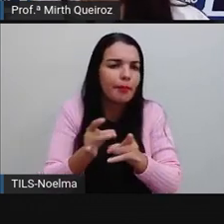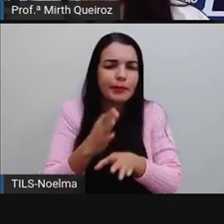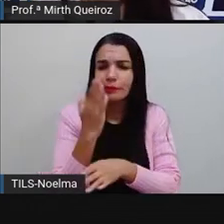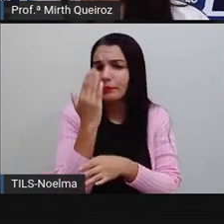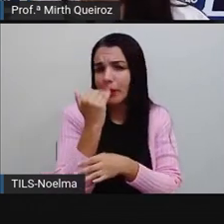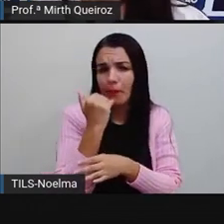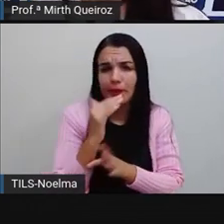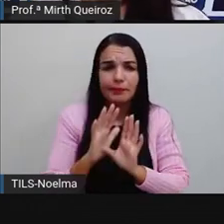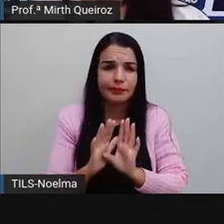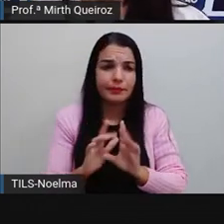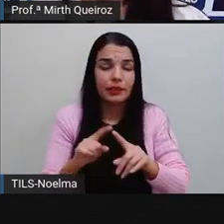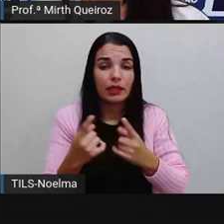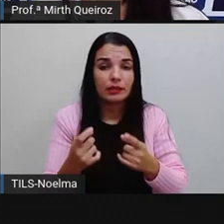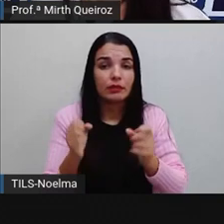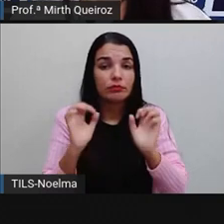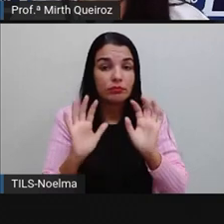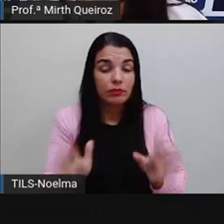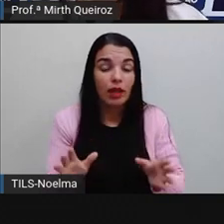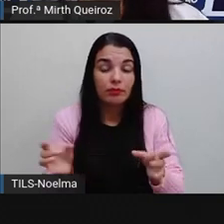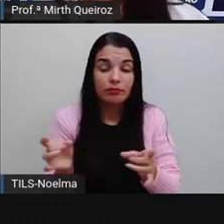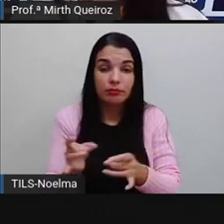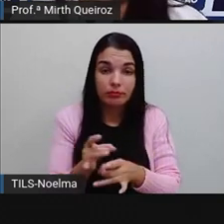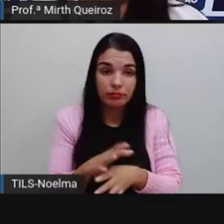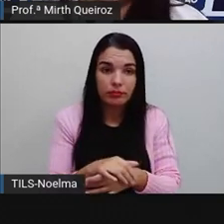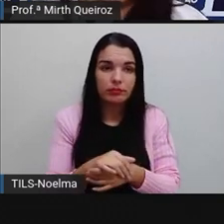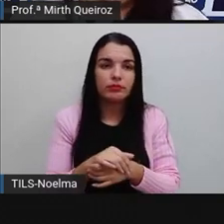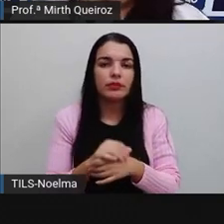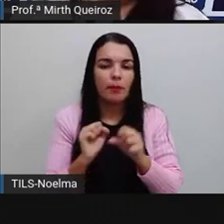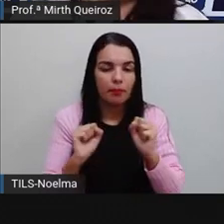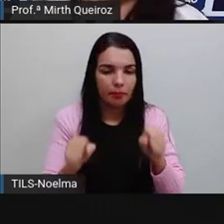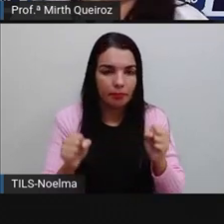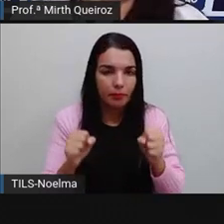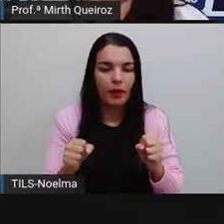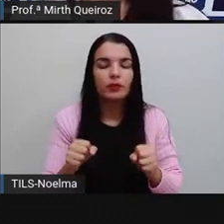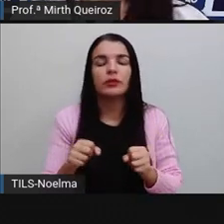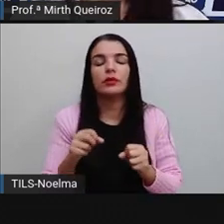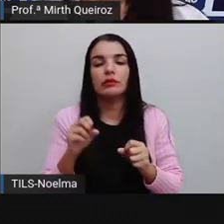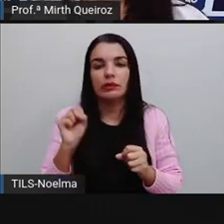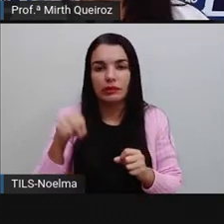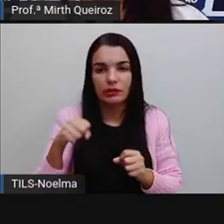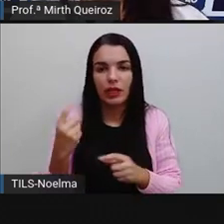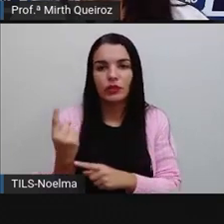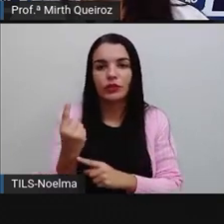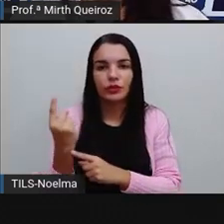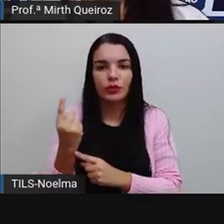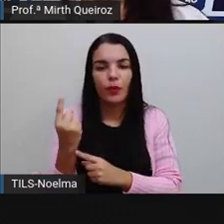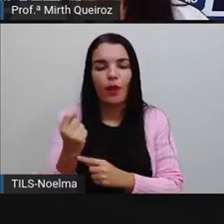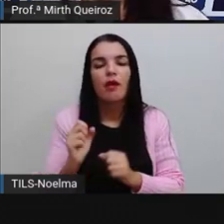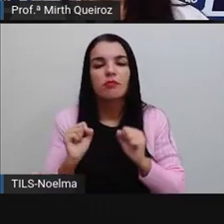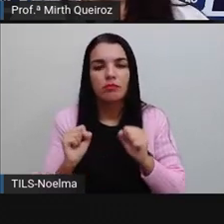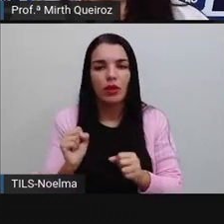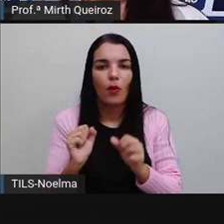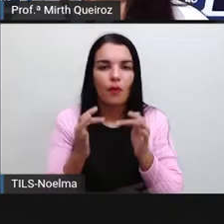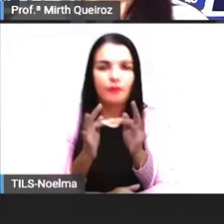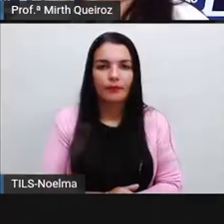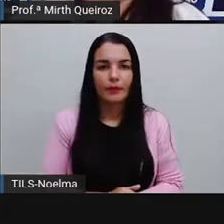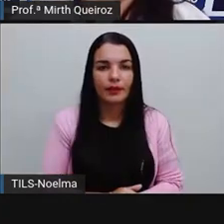se referindo a quem? A melão. Então, pode sim vir no singular, certo?